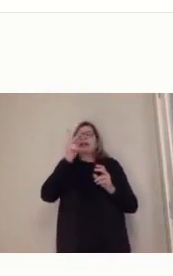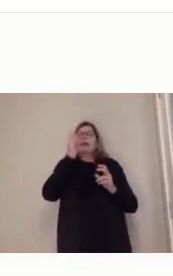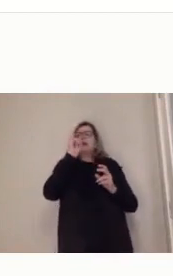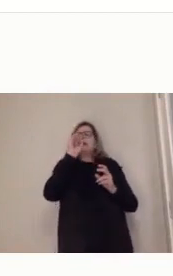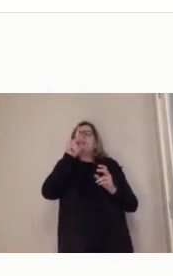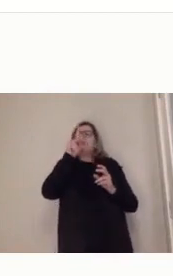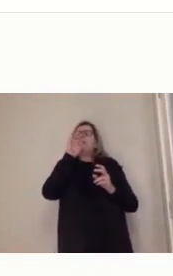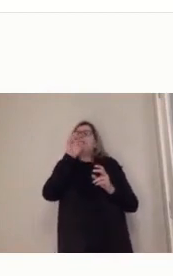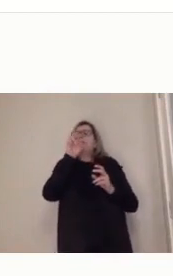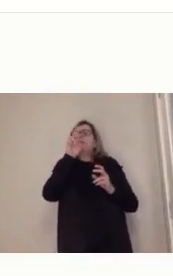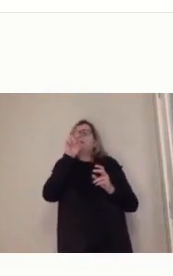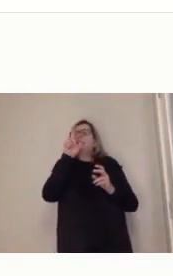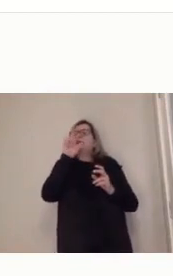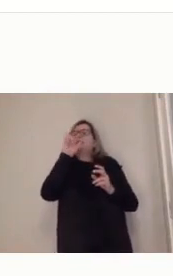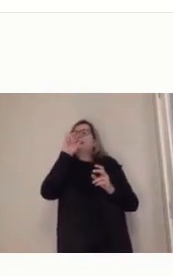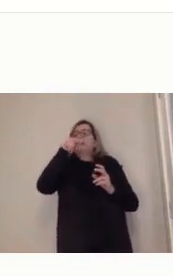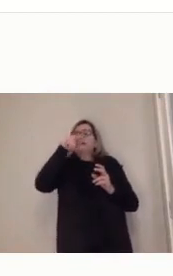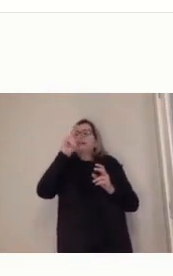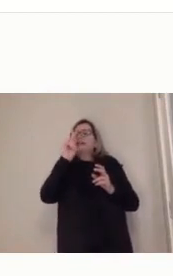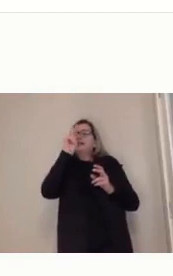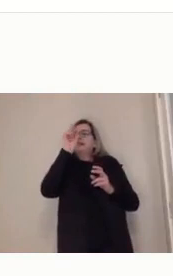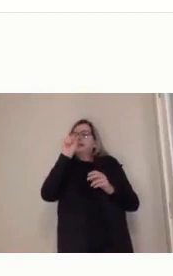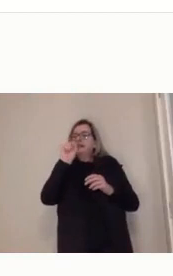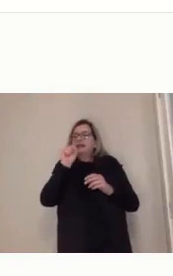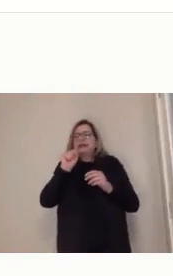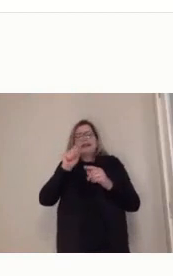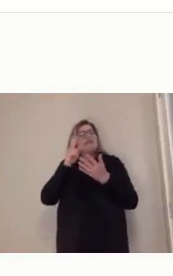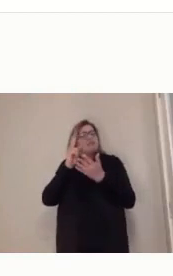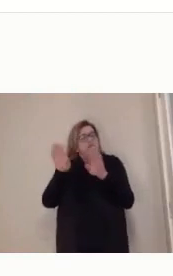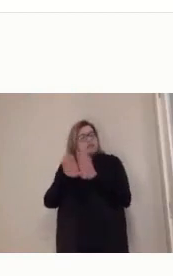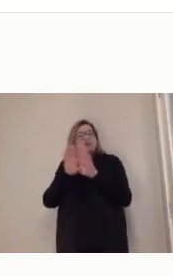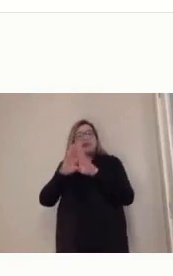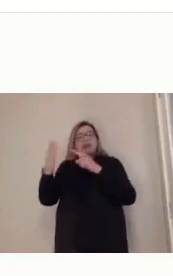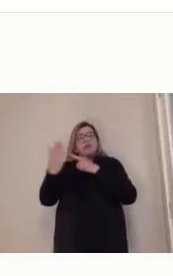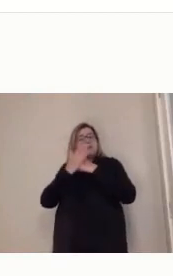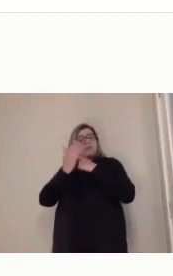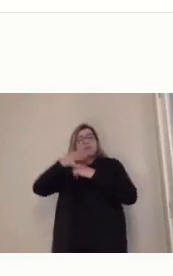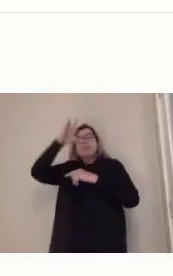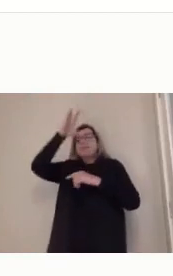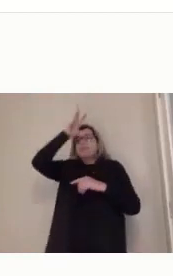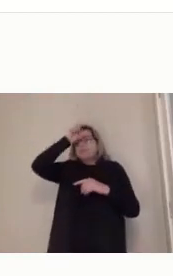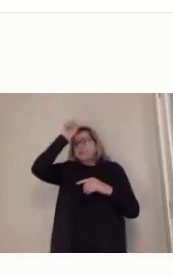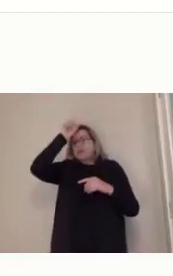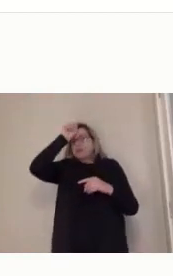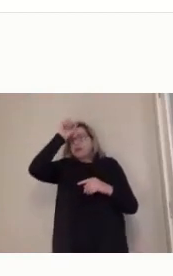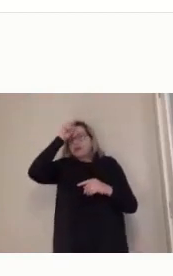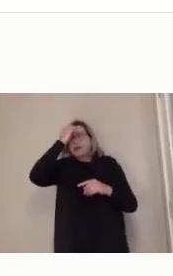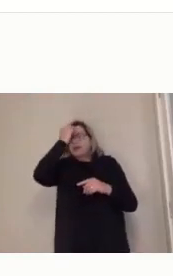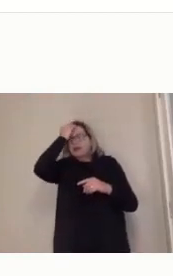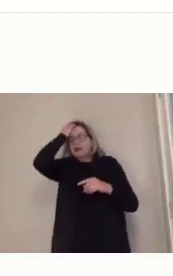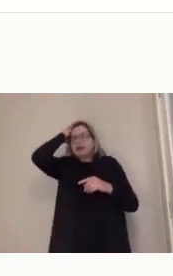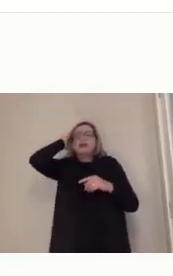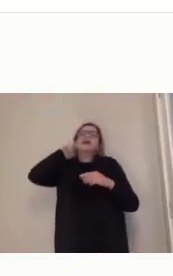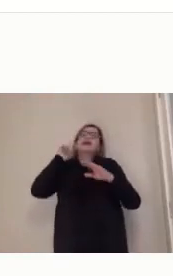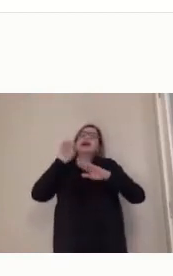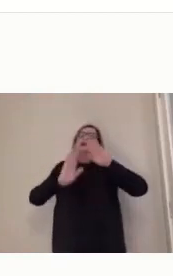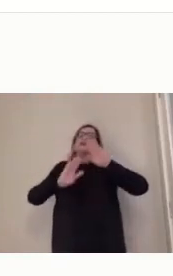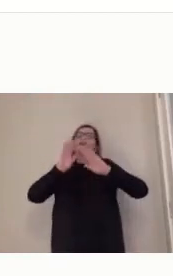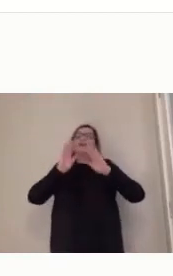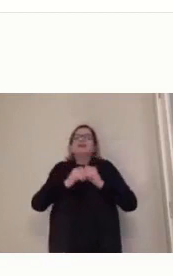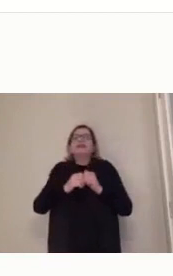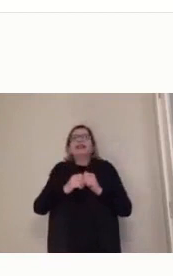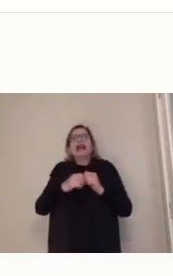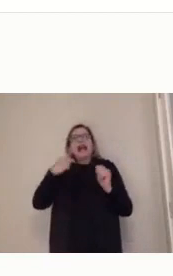eles também nos ajudam a aprender determinadas coisas. Por mais que você não diga, ai, aprendi tal coisa, coisa, mas essa,